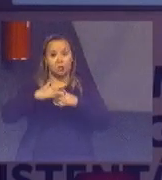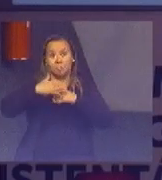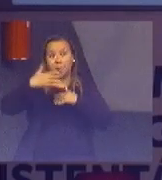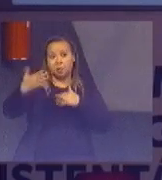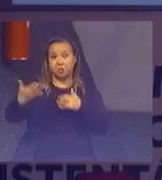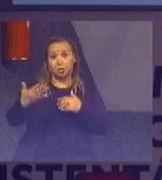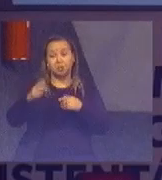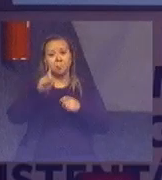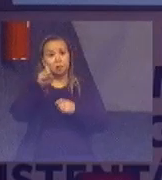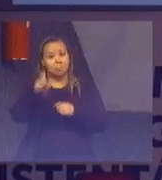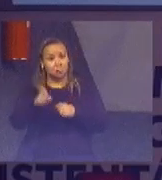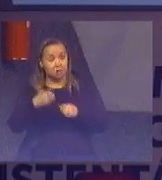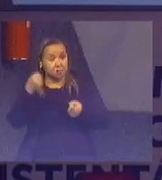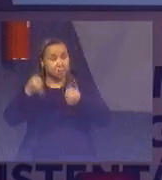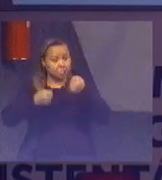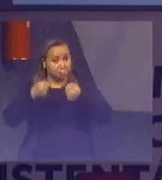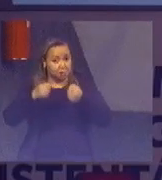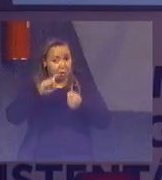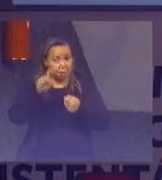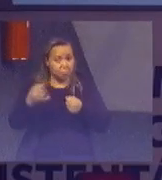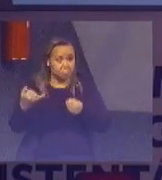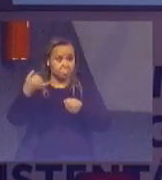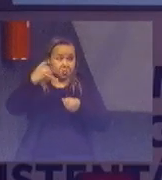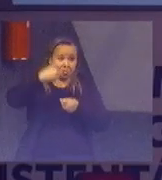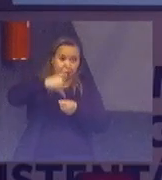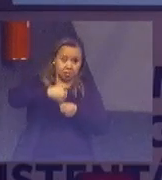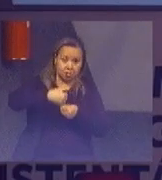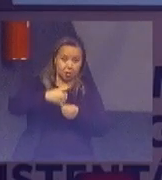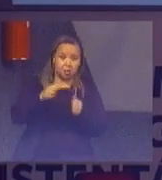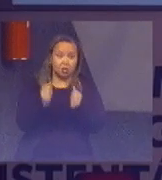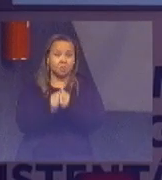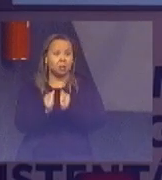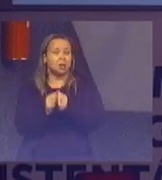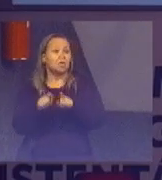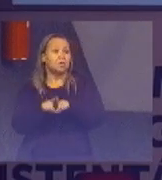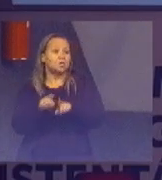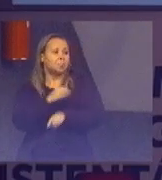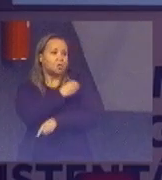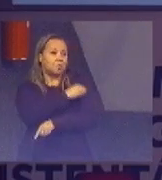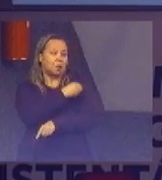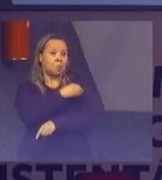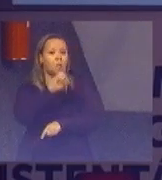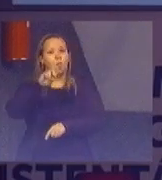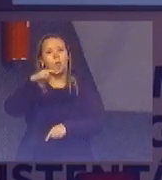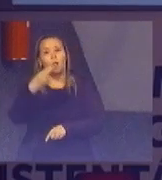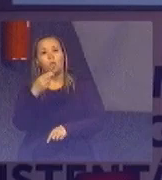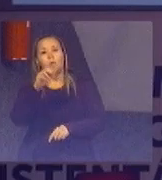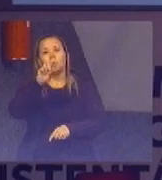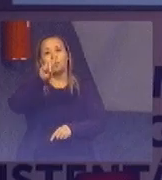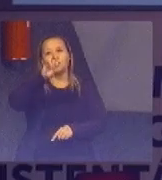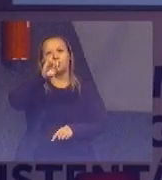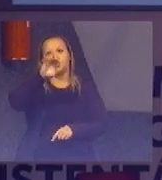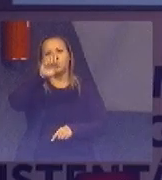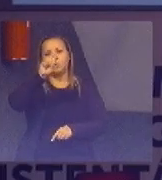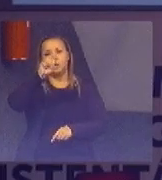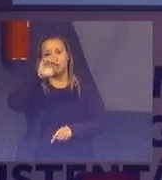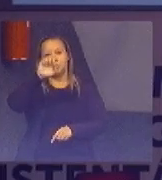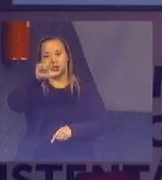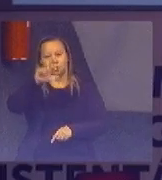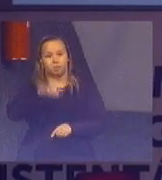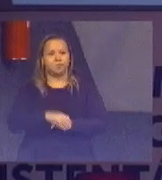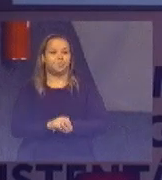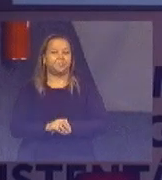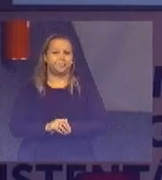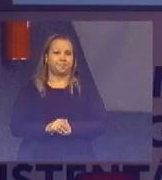movidos, ou são veículos flex, ou também veículos a diesel. Então, 67% da frota é